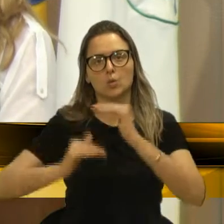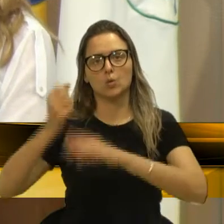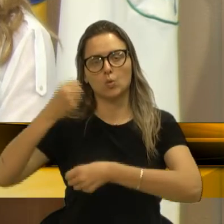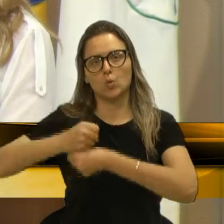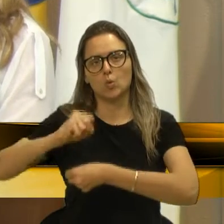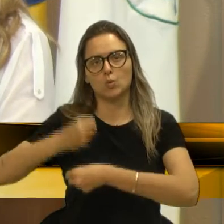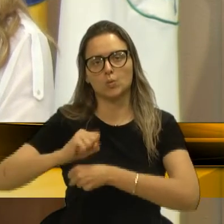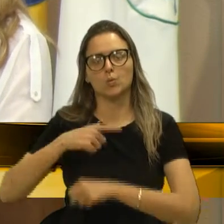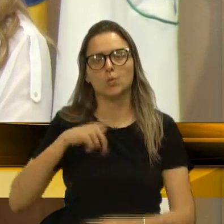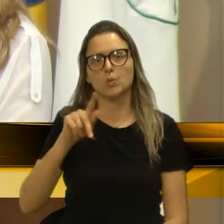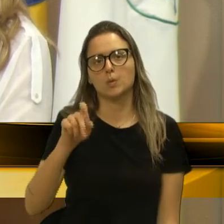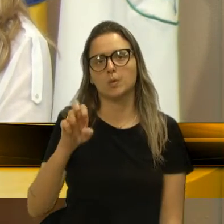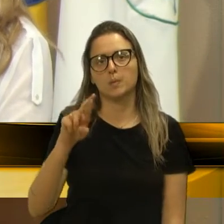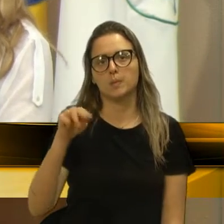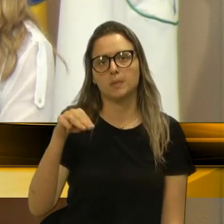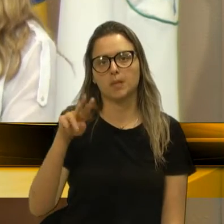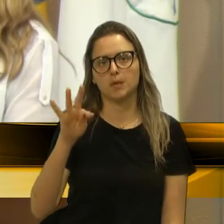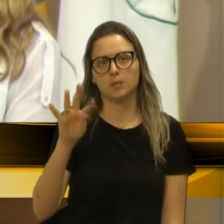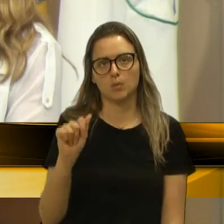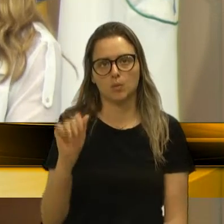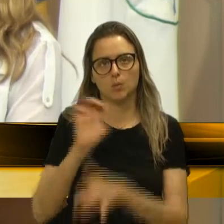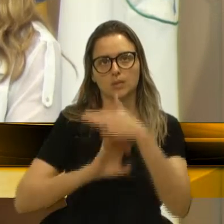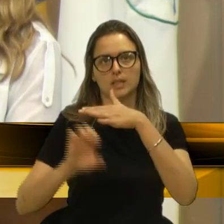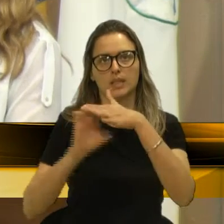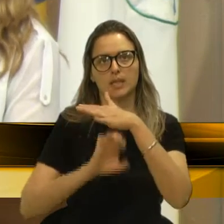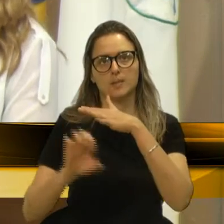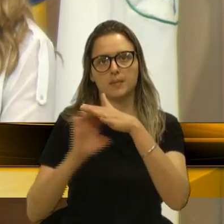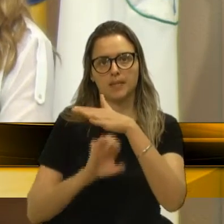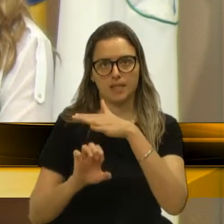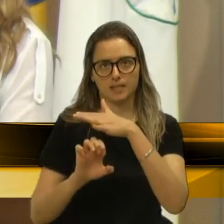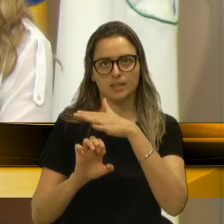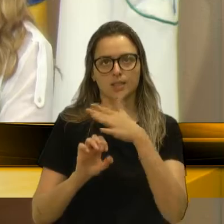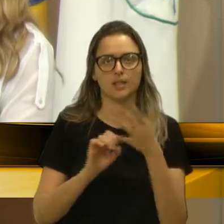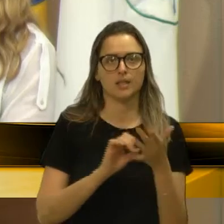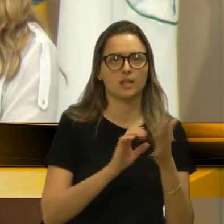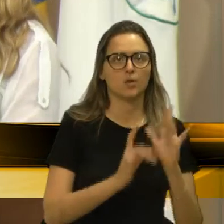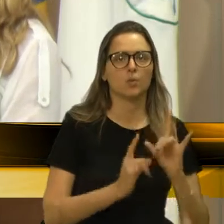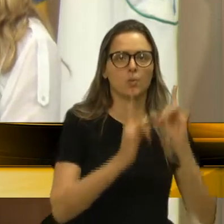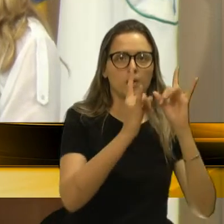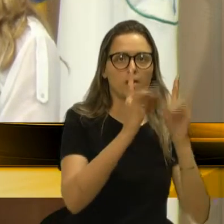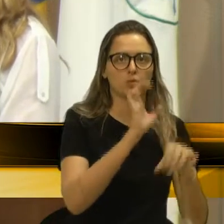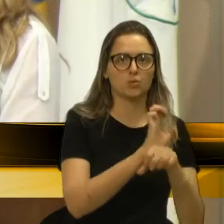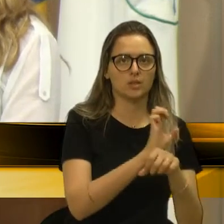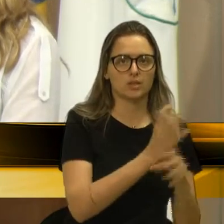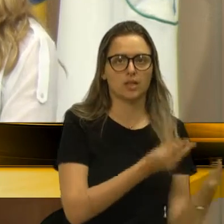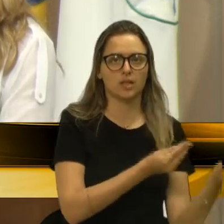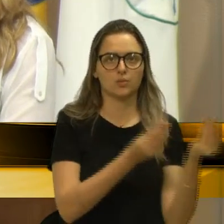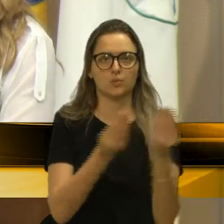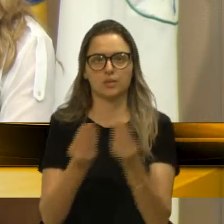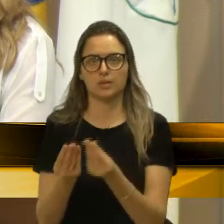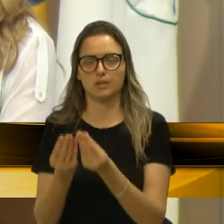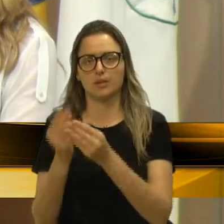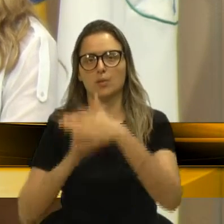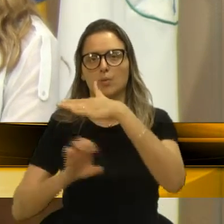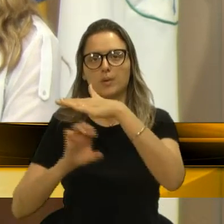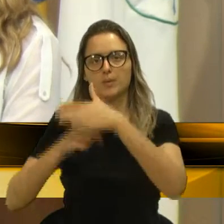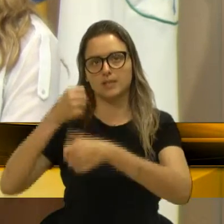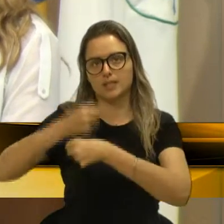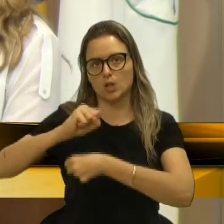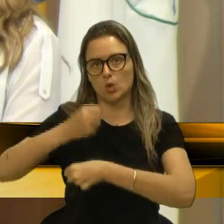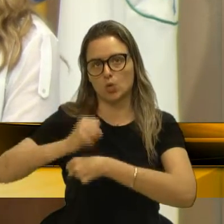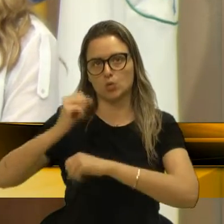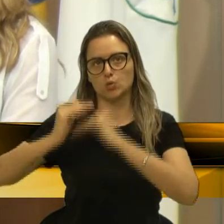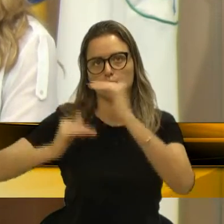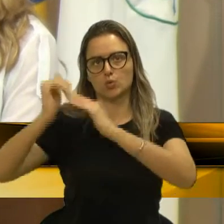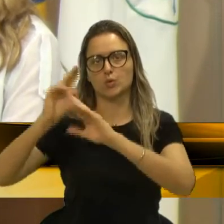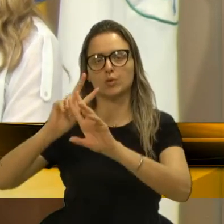permuta com a construtora, por um imóvel do Estado. Esse projeto começou lá atrás e demorou